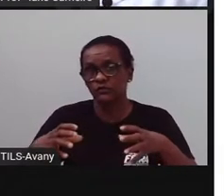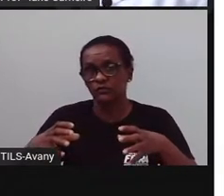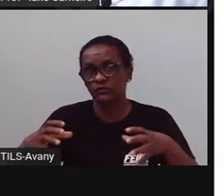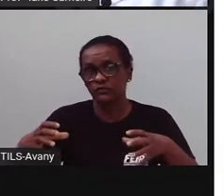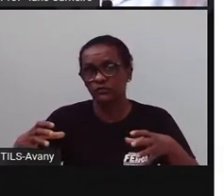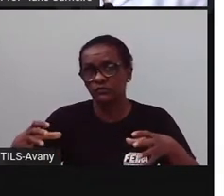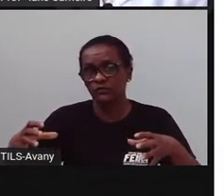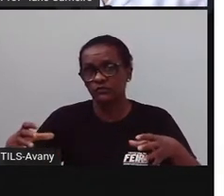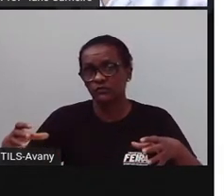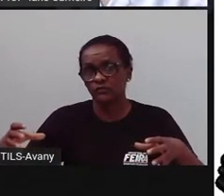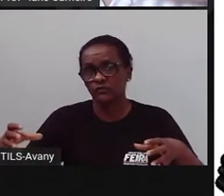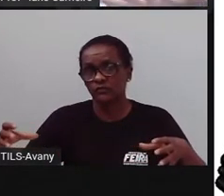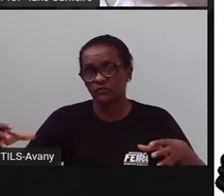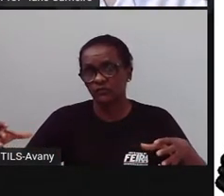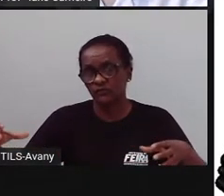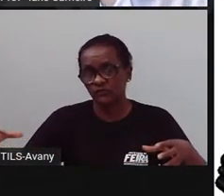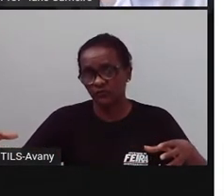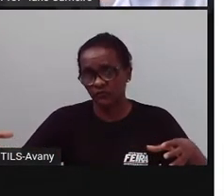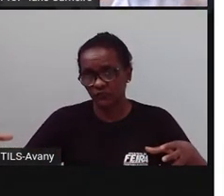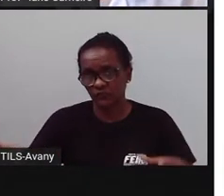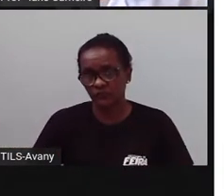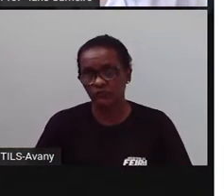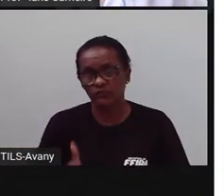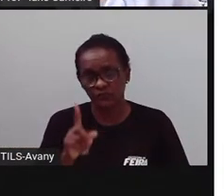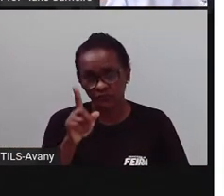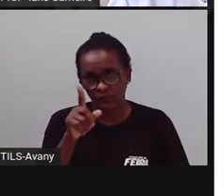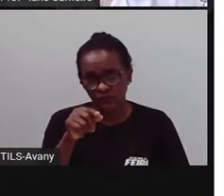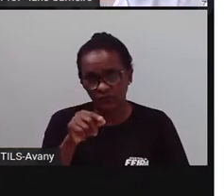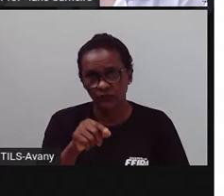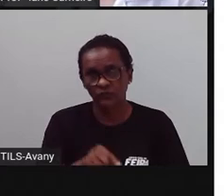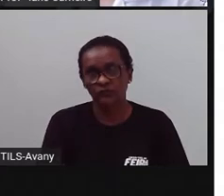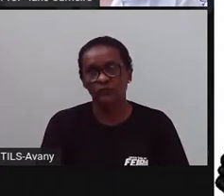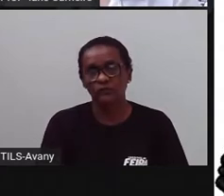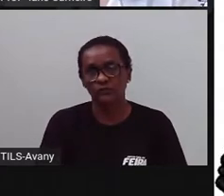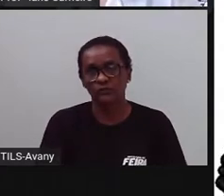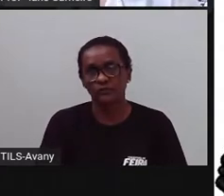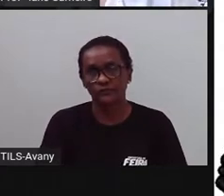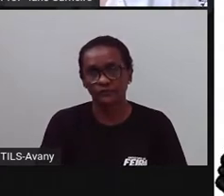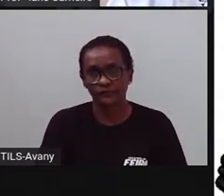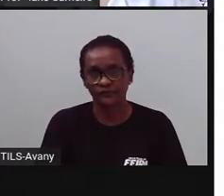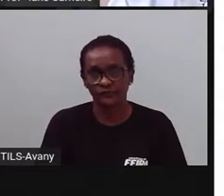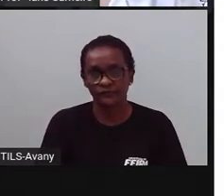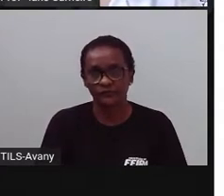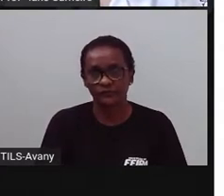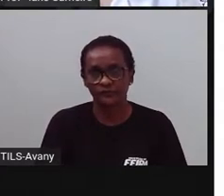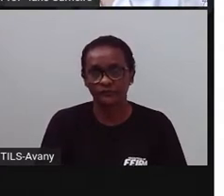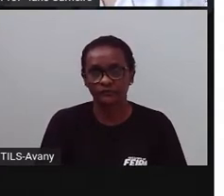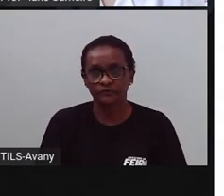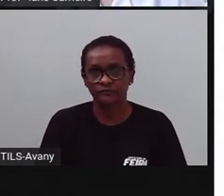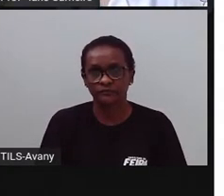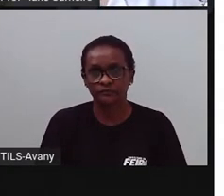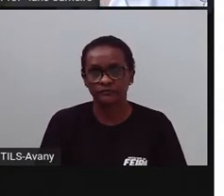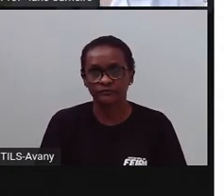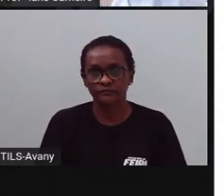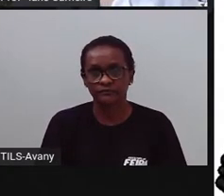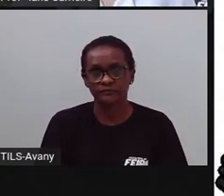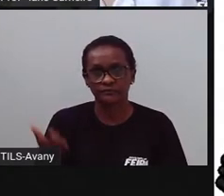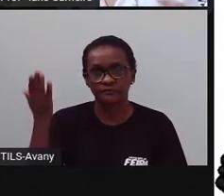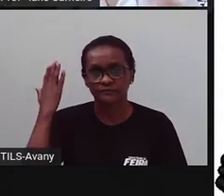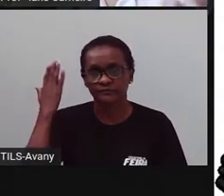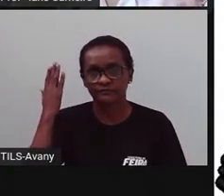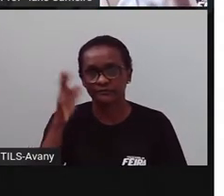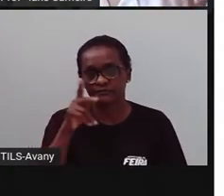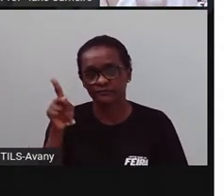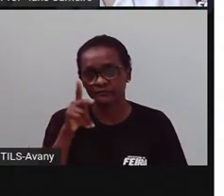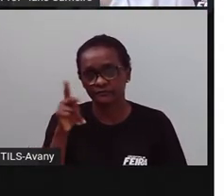bairros que são depois, né? Para fora do anel de contorno, né? Então a PRO, nas aulas anteriores, a PRO